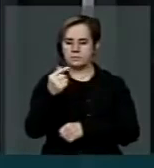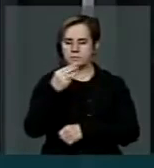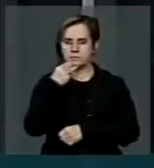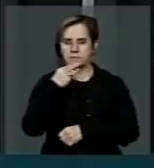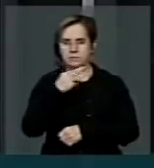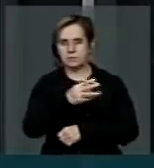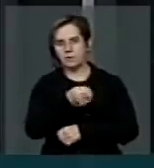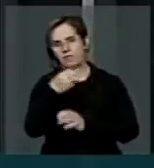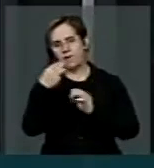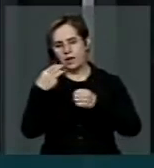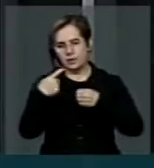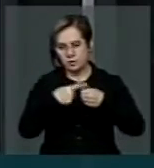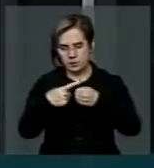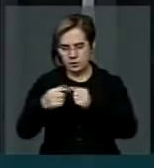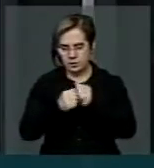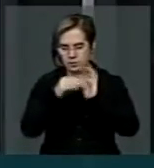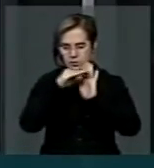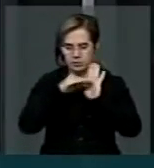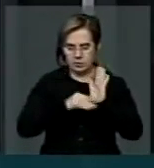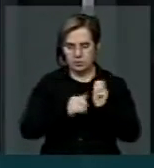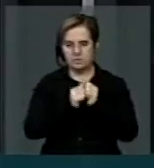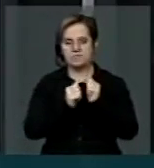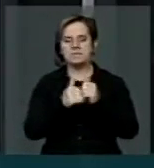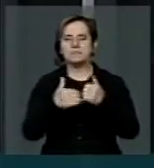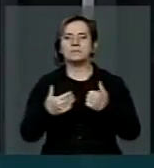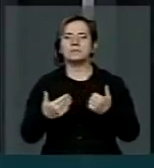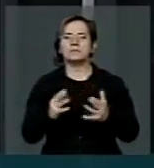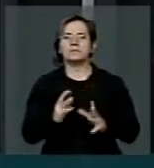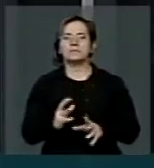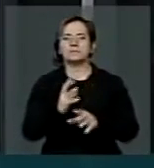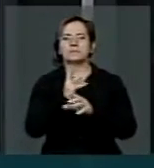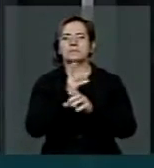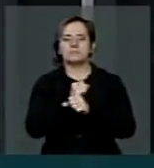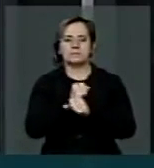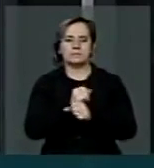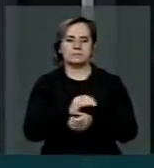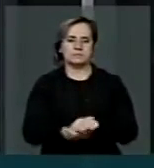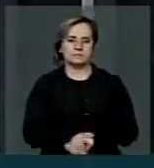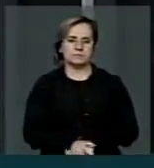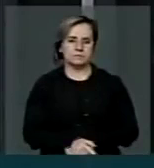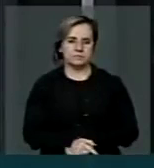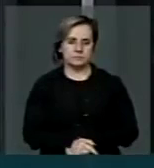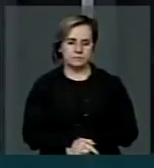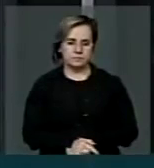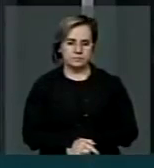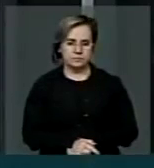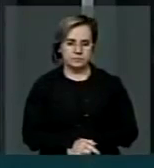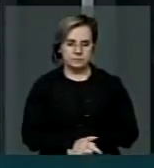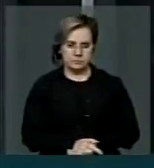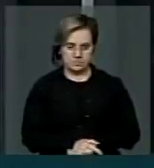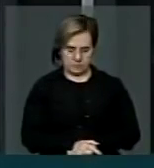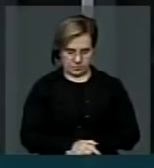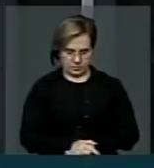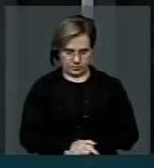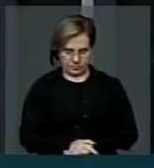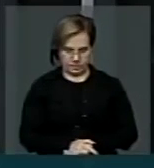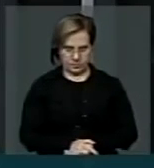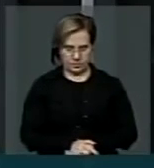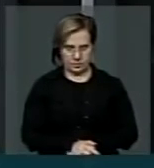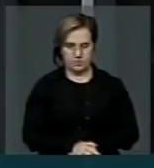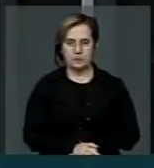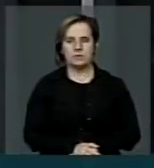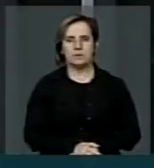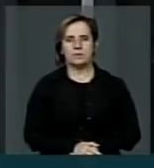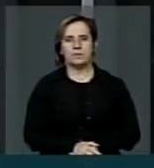Videra, Tangará, Luzerna, 121 milhões. Tangará, Camposnal, 42 milhões. Videra, Salto Veloso, 4 milhões.